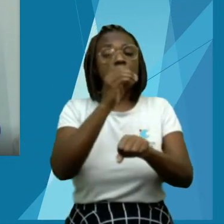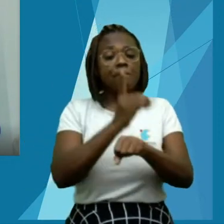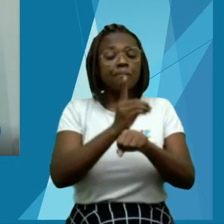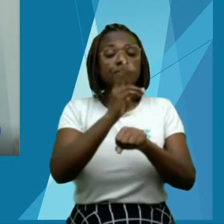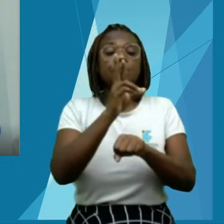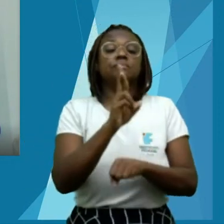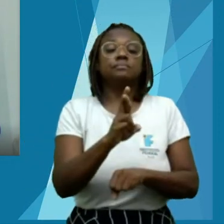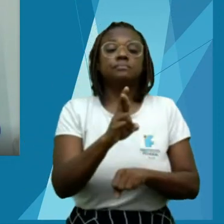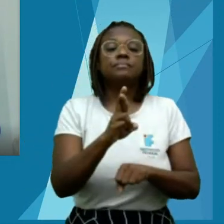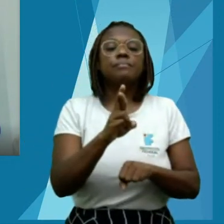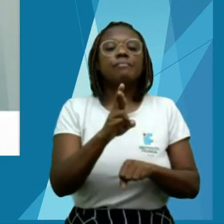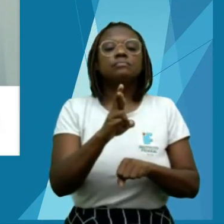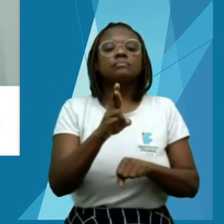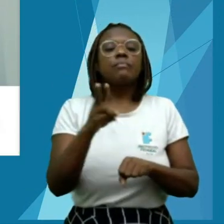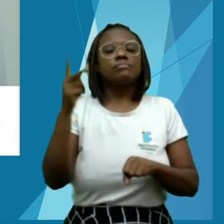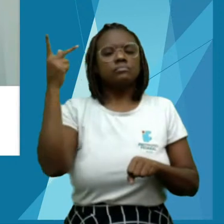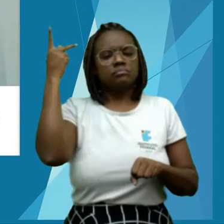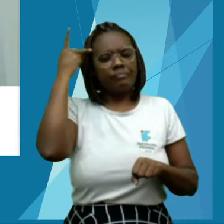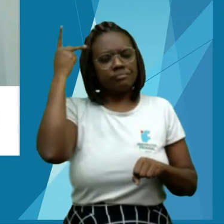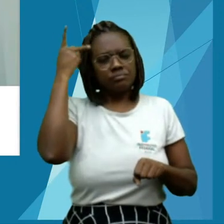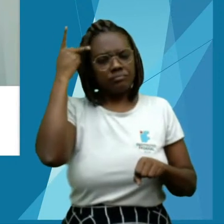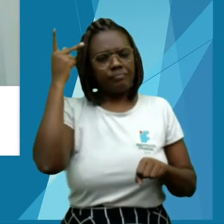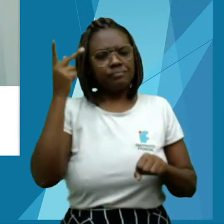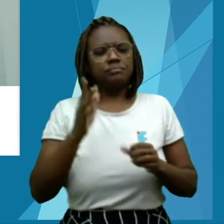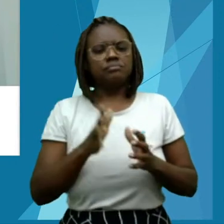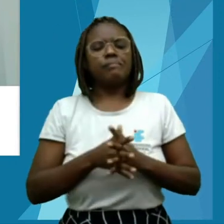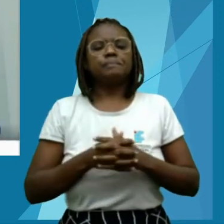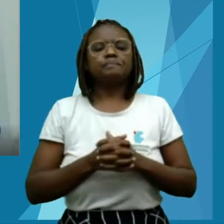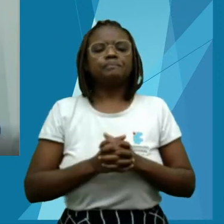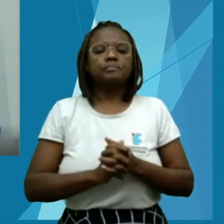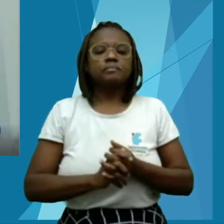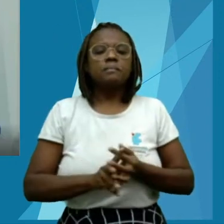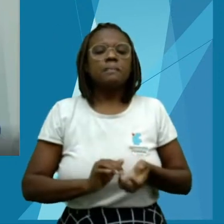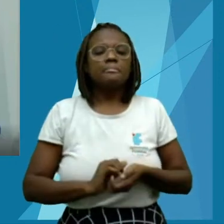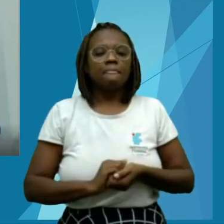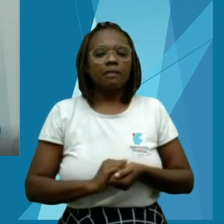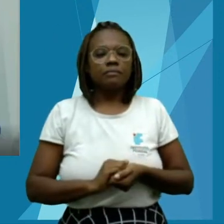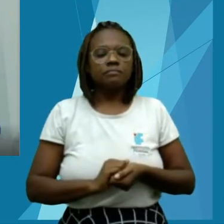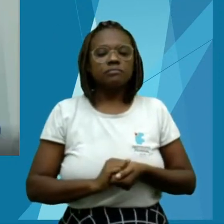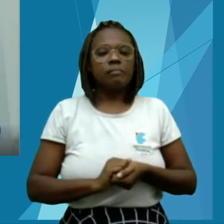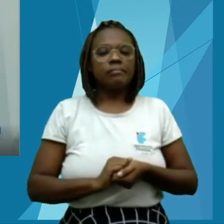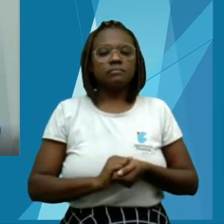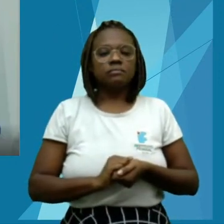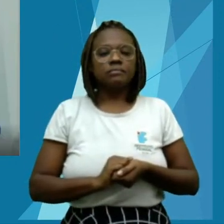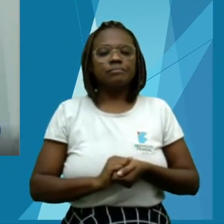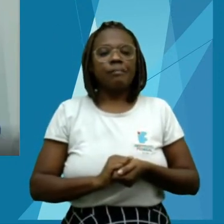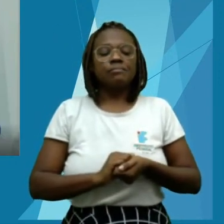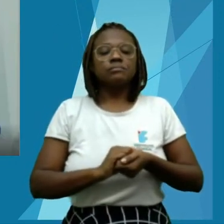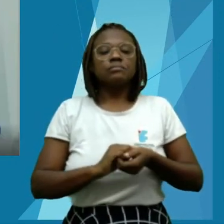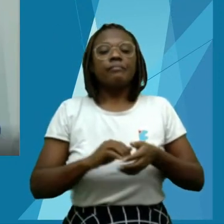Paulista Júlio de Mesquita Filho, a UNESP, é membro da Academia Criana de Letras,